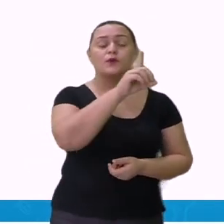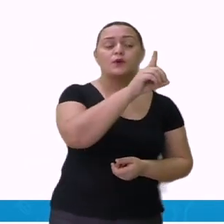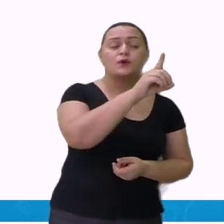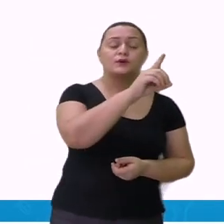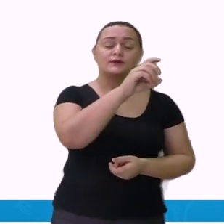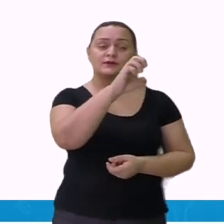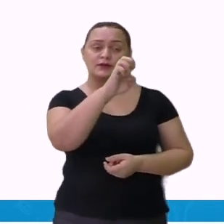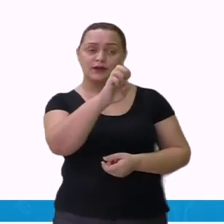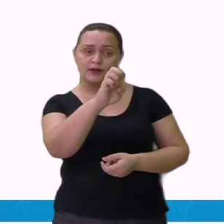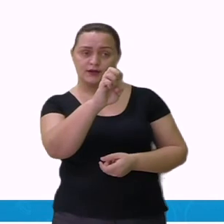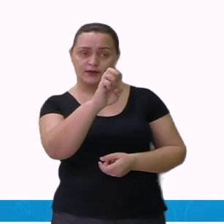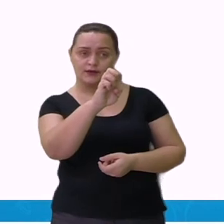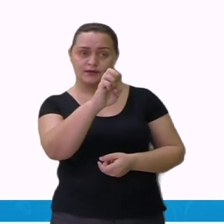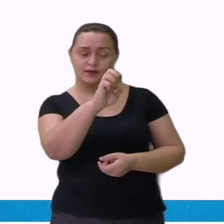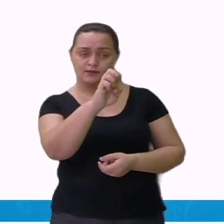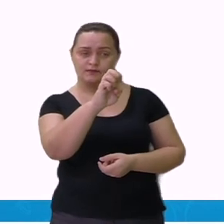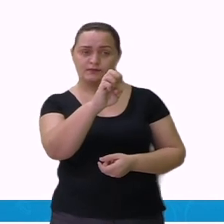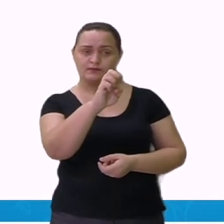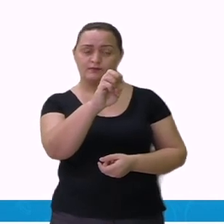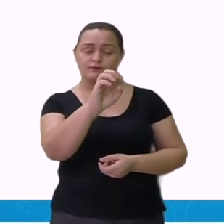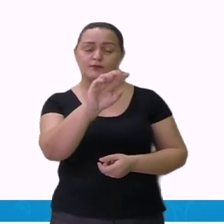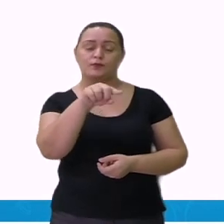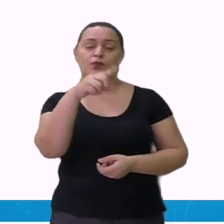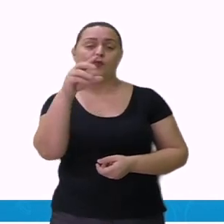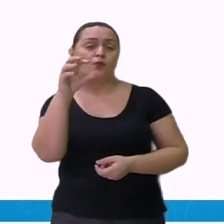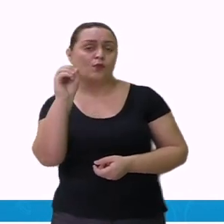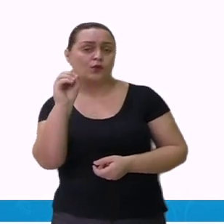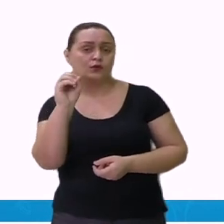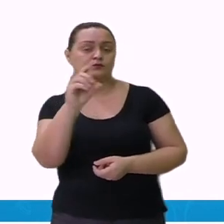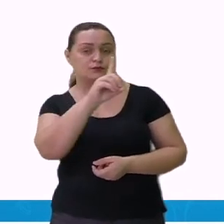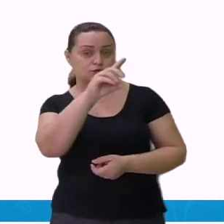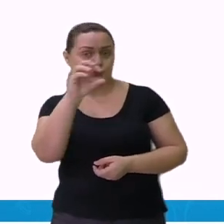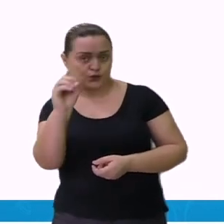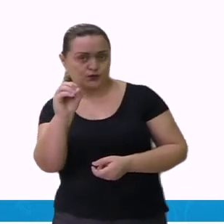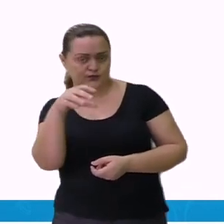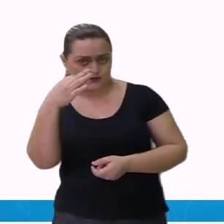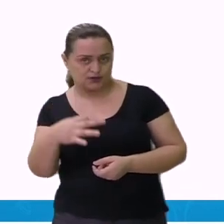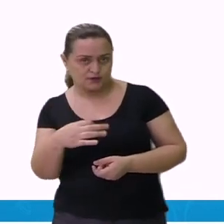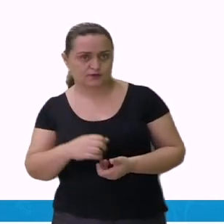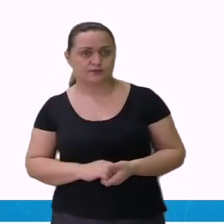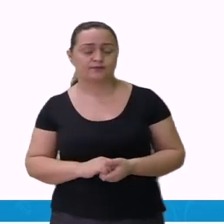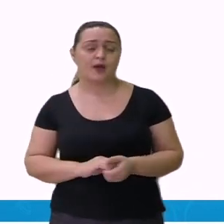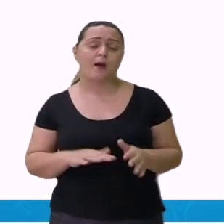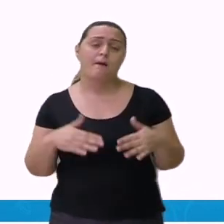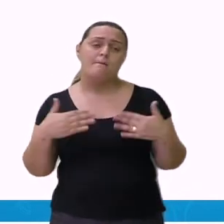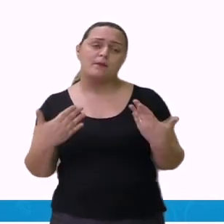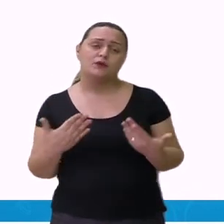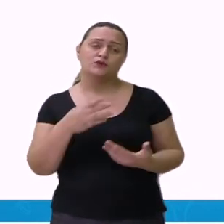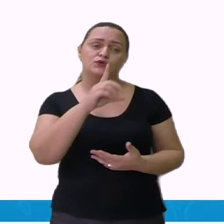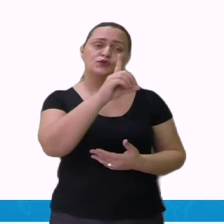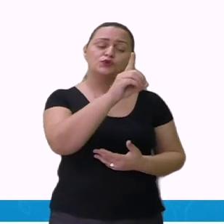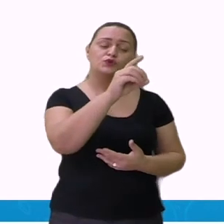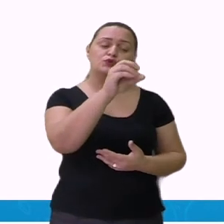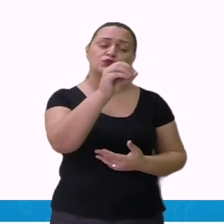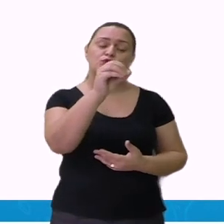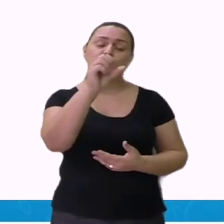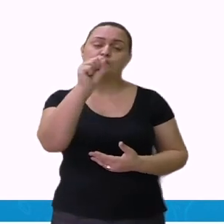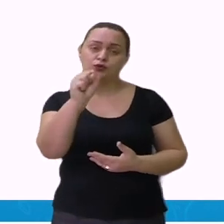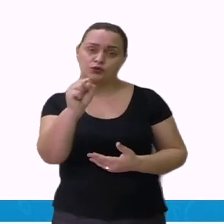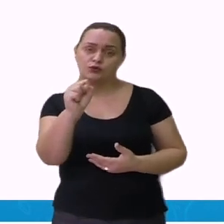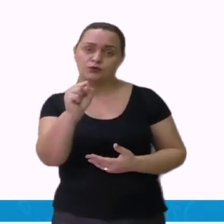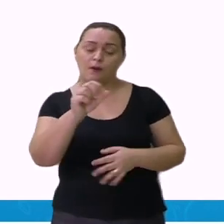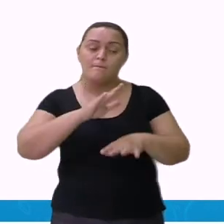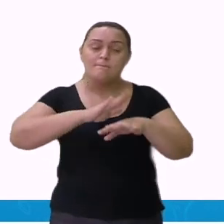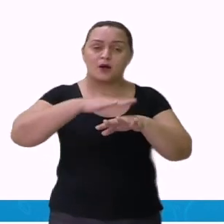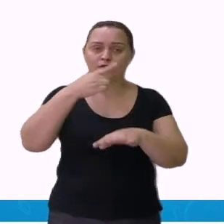dó. Se for para o plural, fica dó-s. Em mais